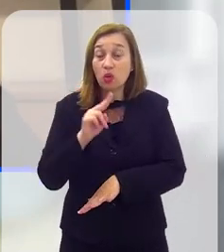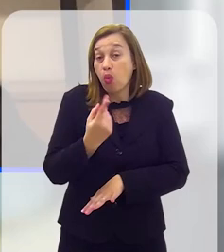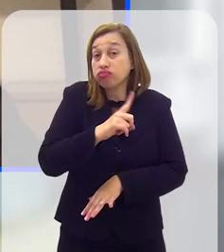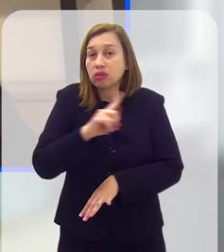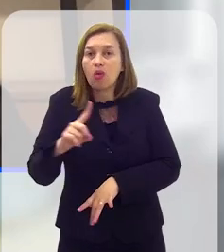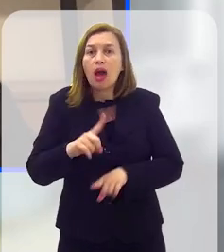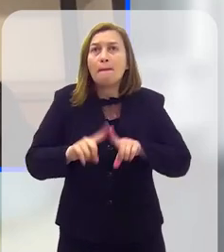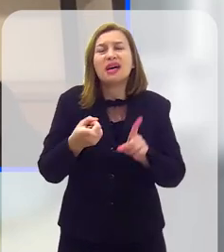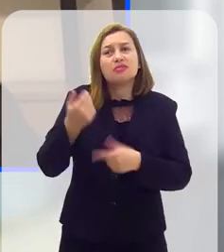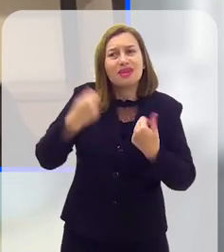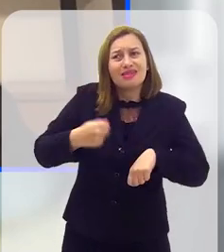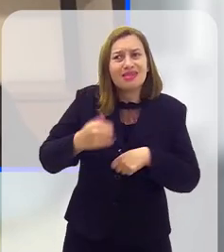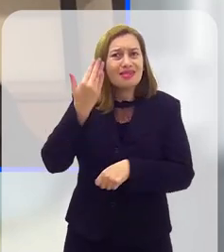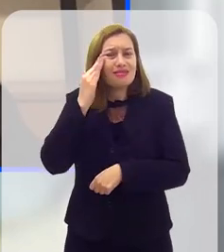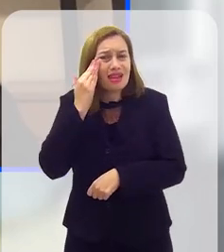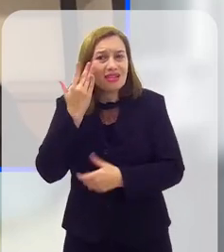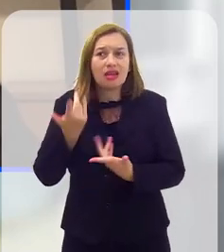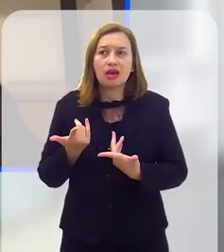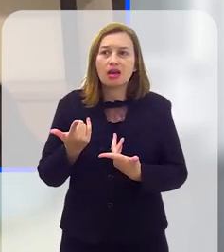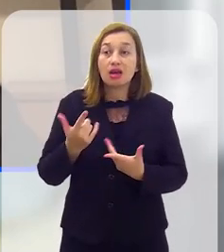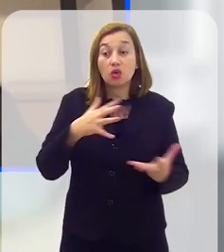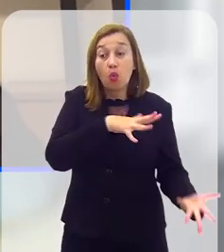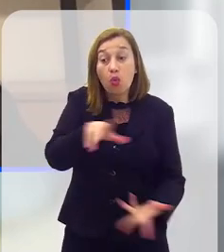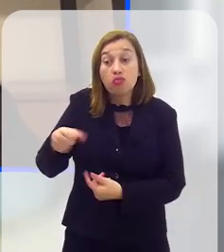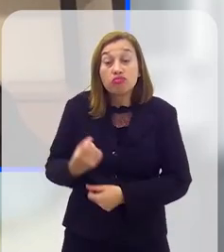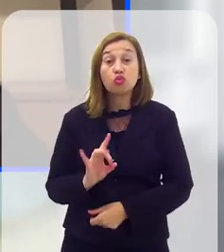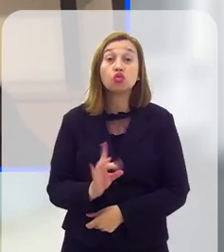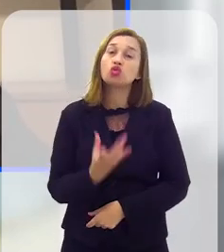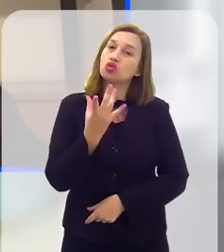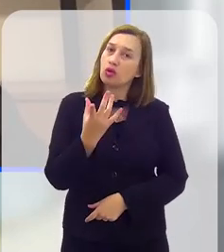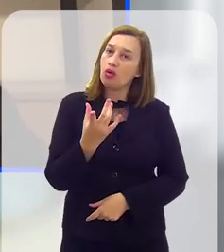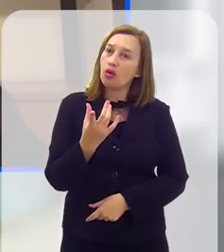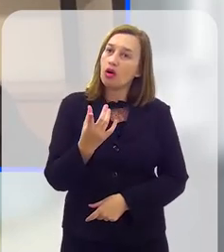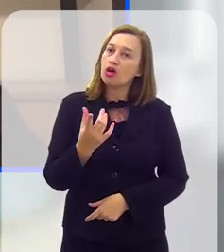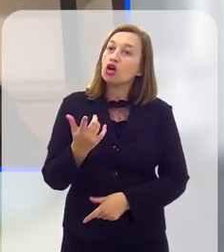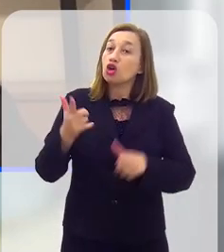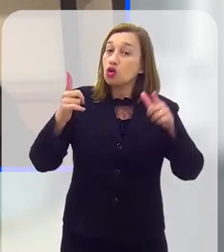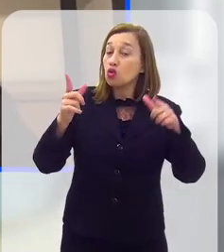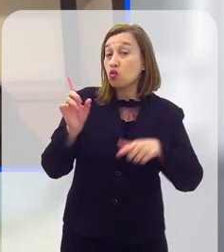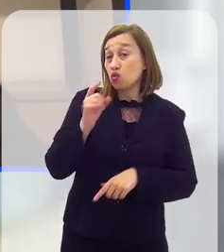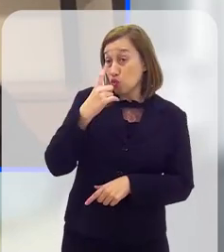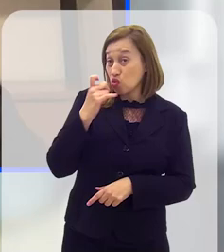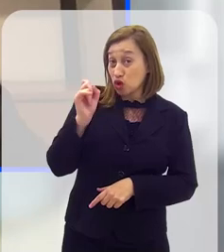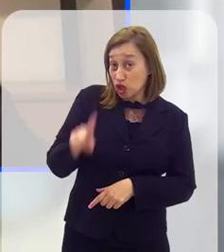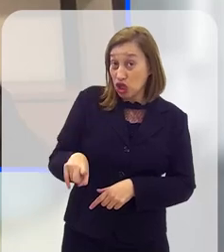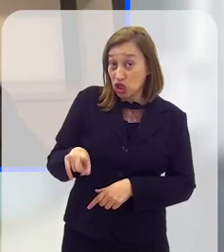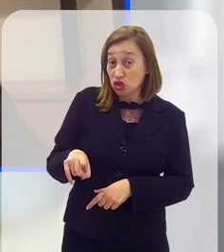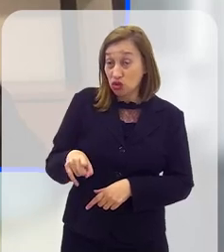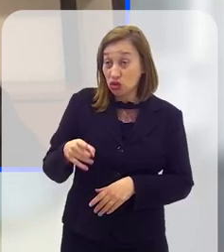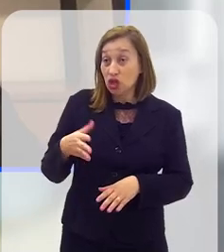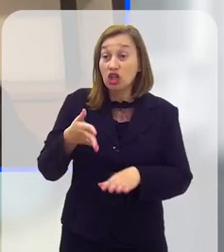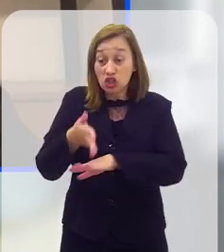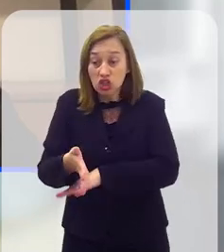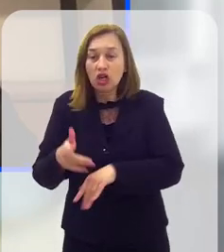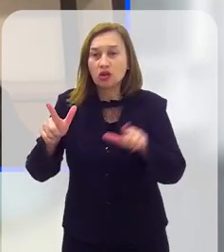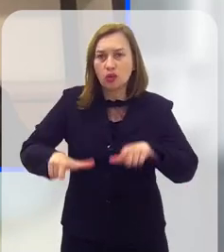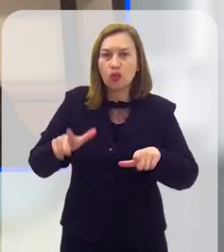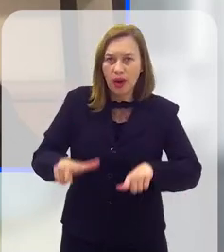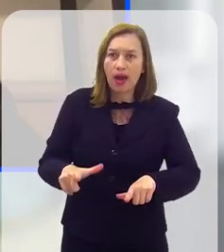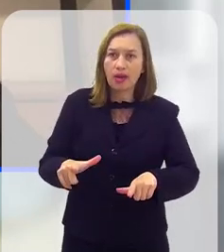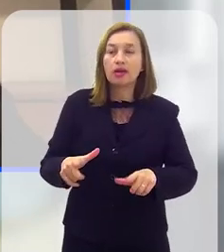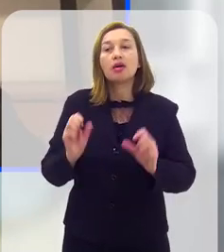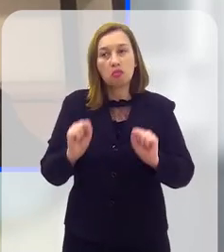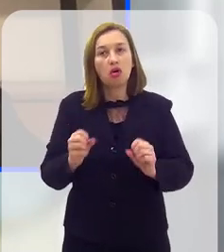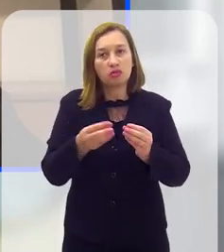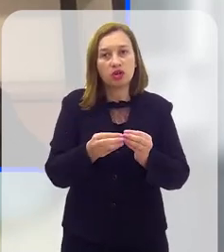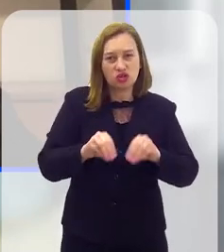que a gente tem que entender e pensar que a gente tem um mundo só que a gente vive. E esse lixo, ele vai para algum lugar. Independente de onde a gente jogue,